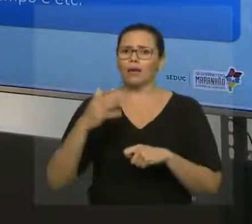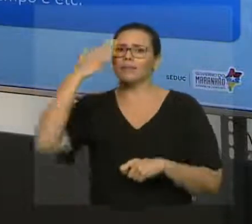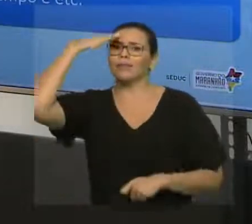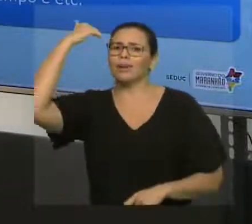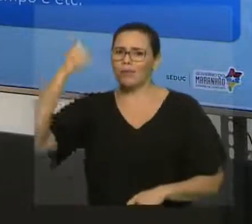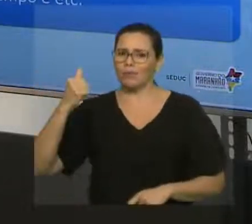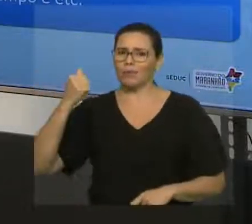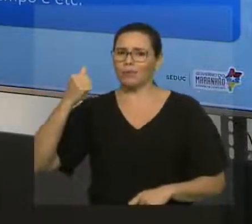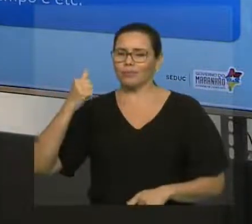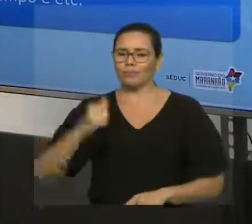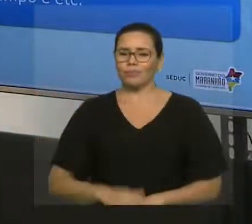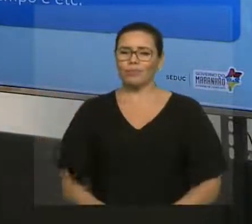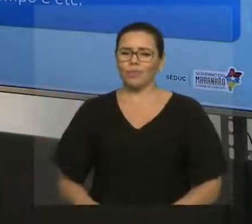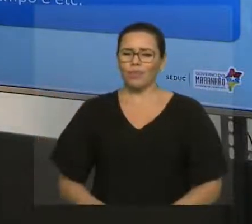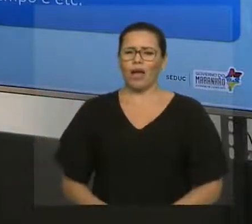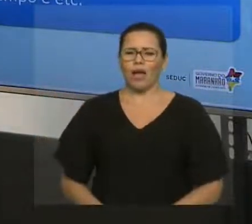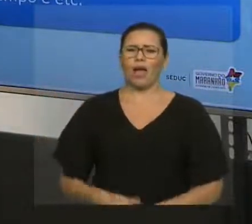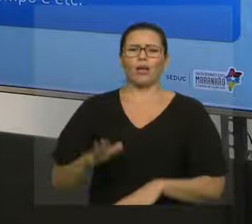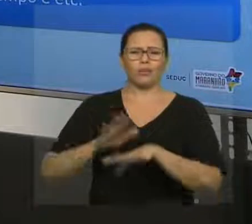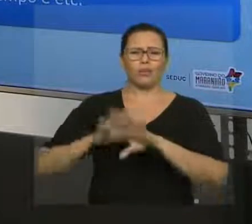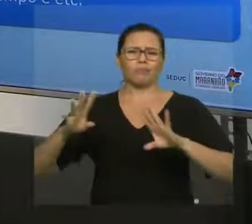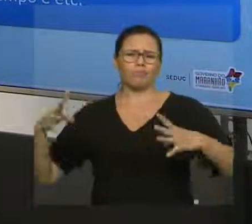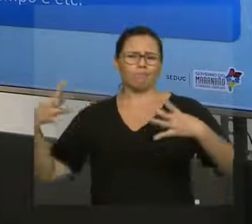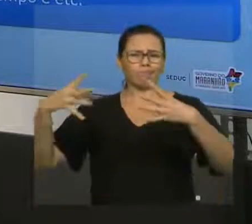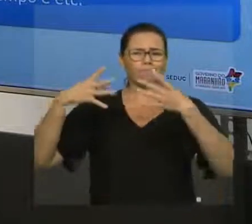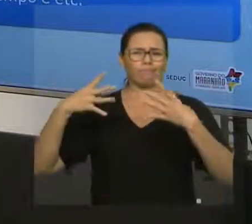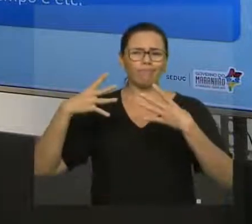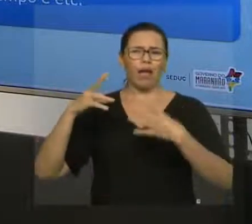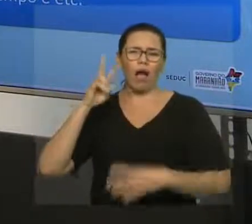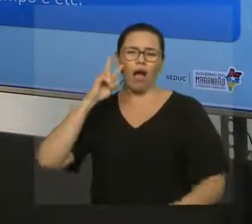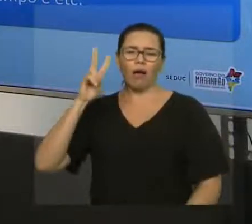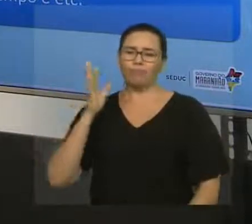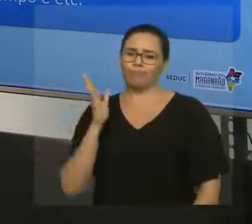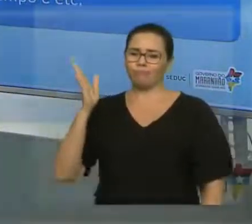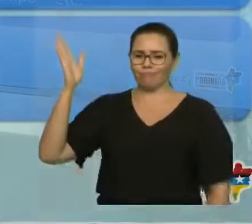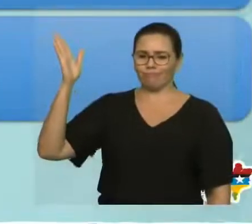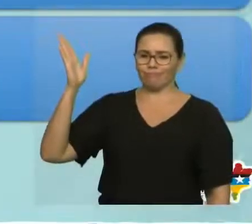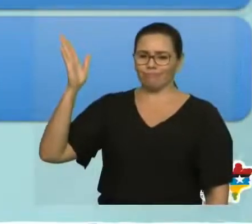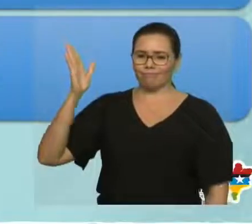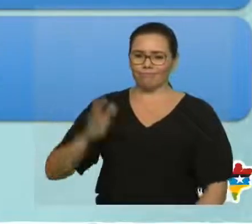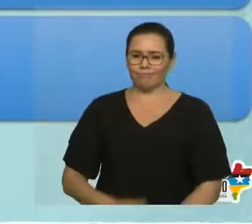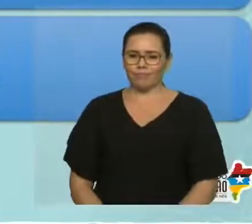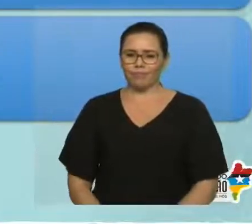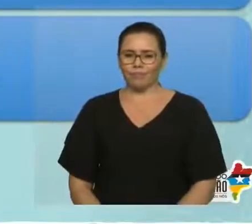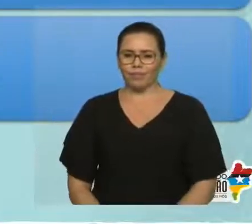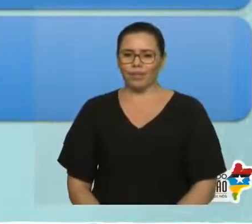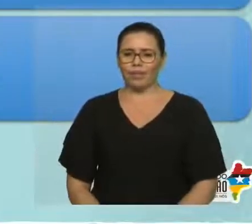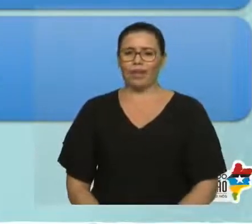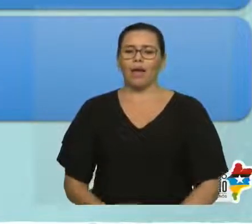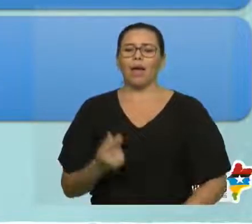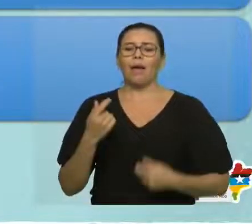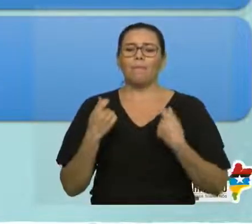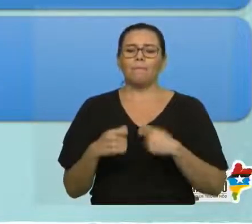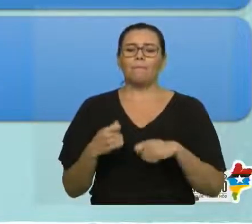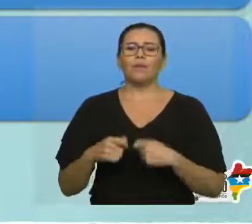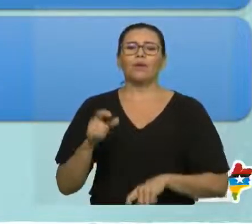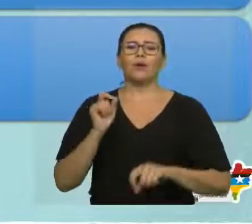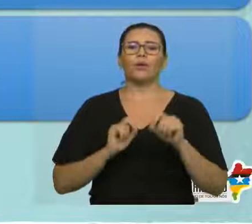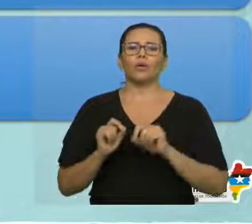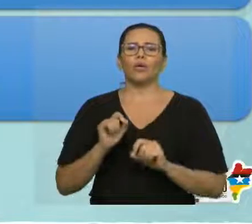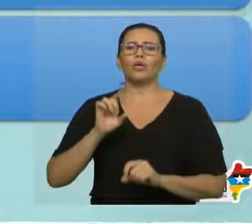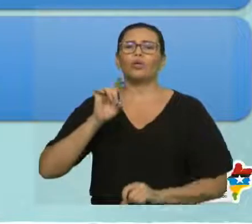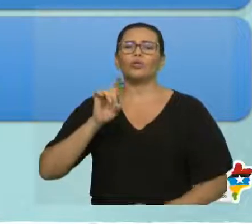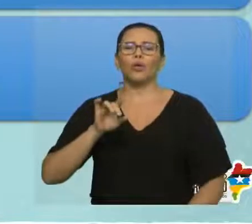coloquei como observação para você, só para você comparar, são aquelas que necessitam apenas da intensidade. Só a